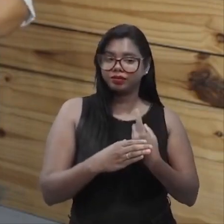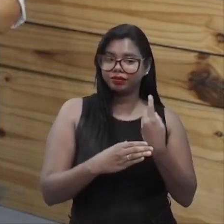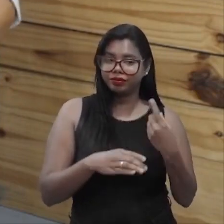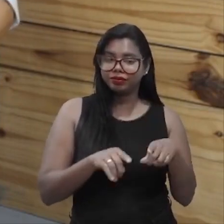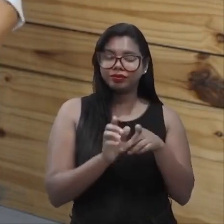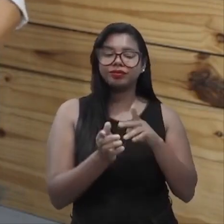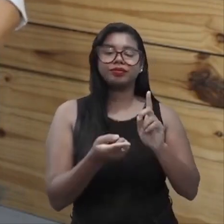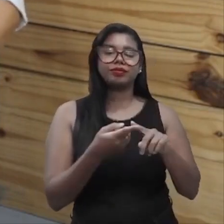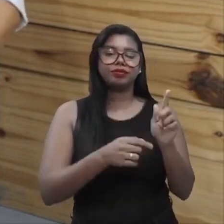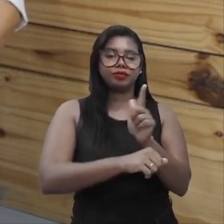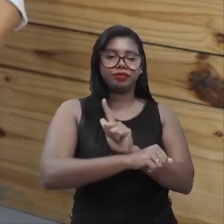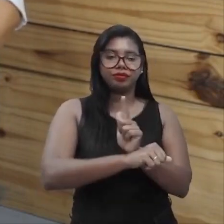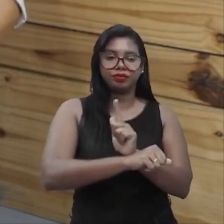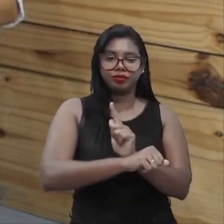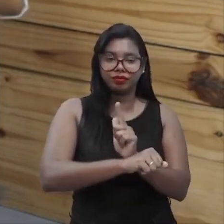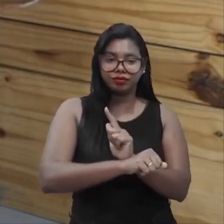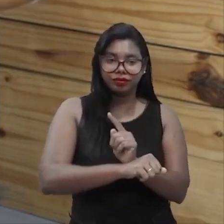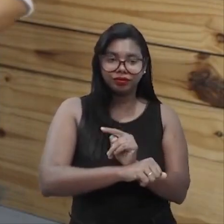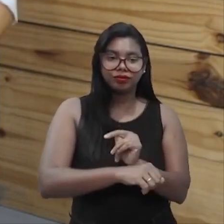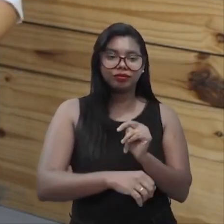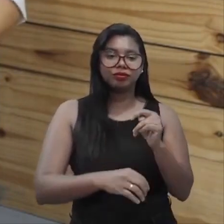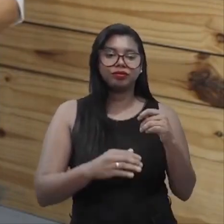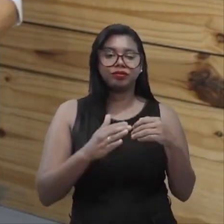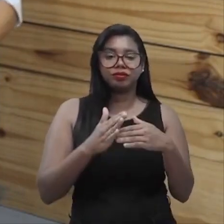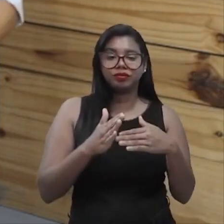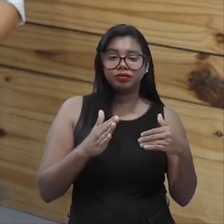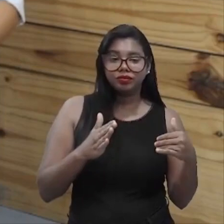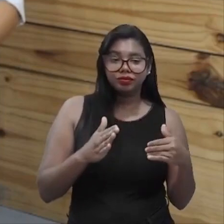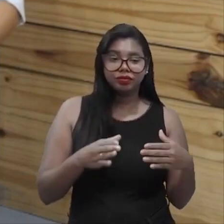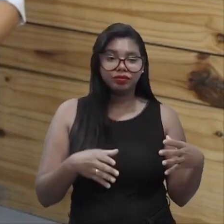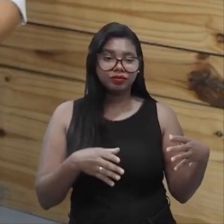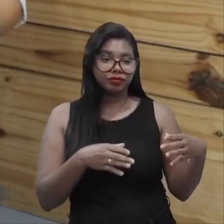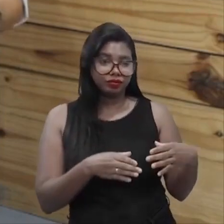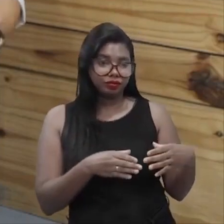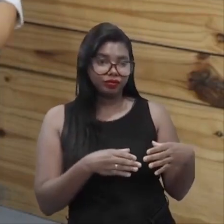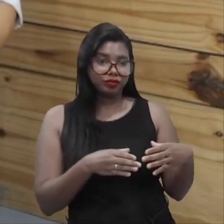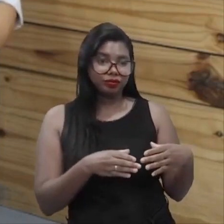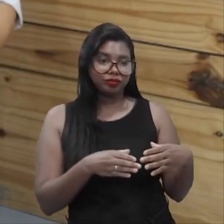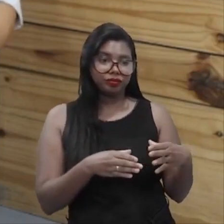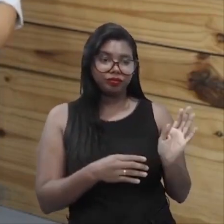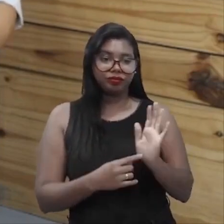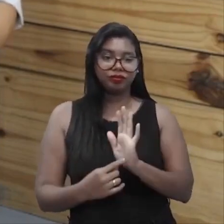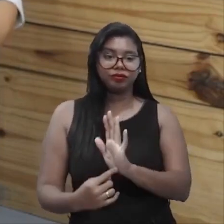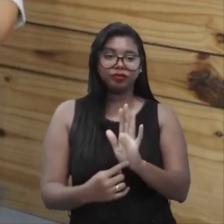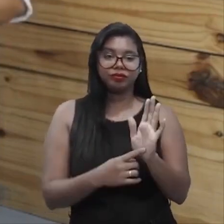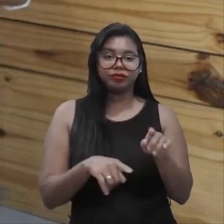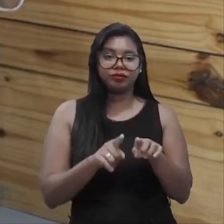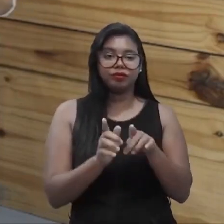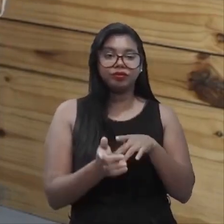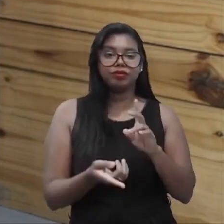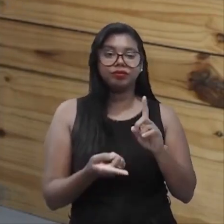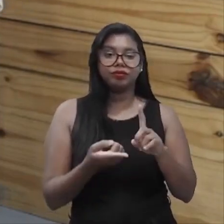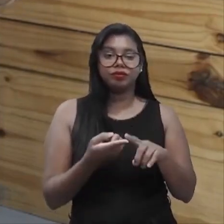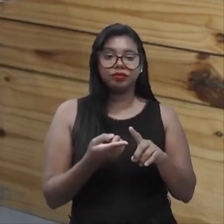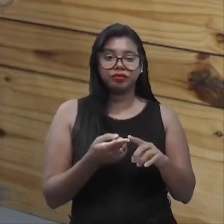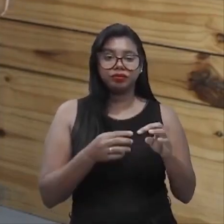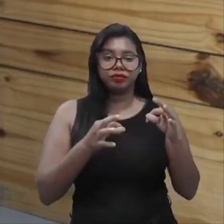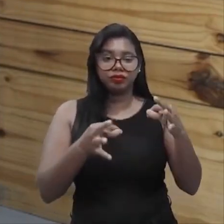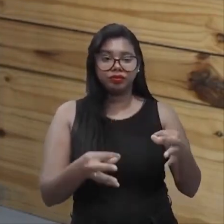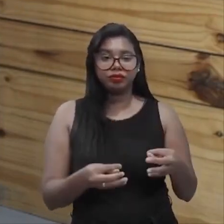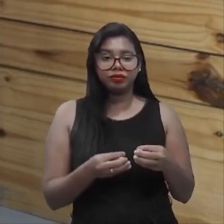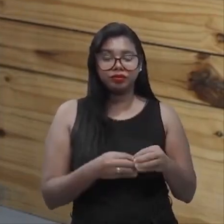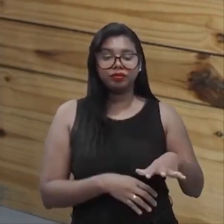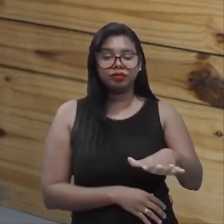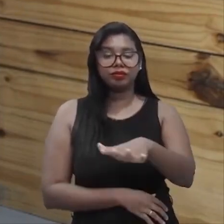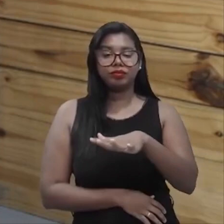gestão da qualidade excluindo o público que é beneficiado, o público em torno, a comunidade